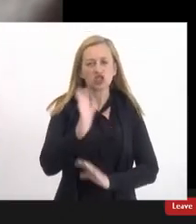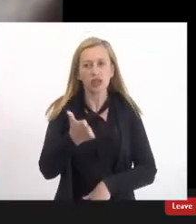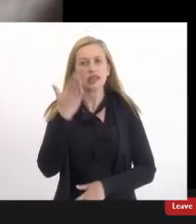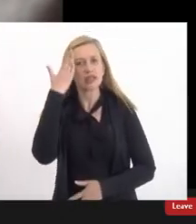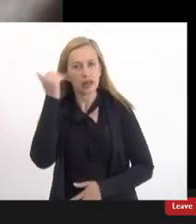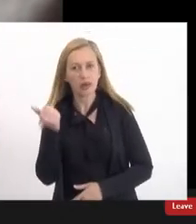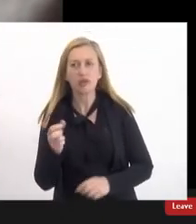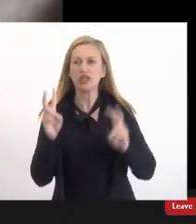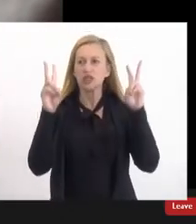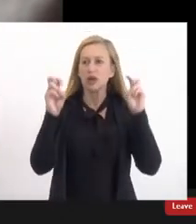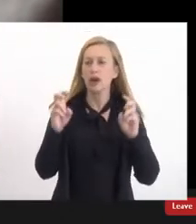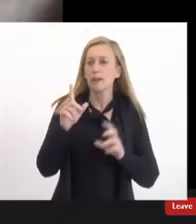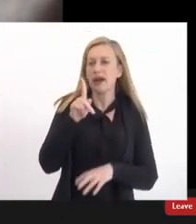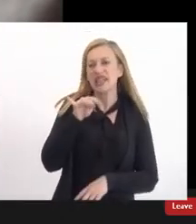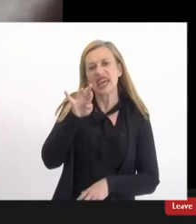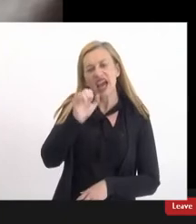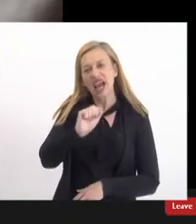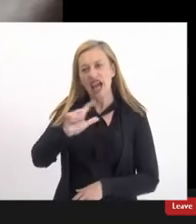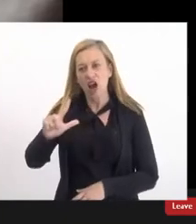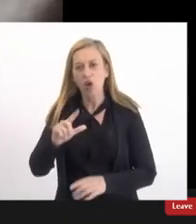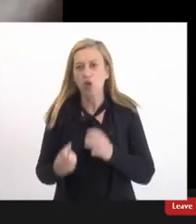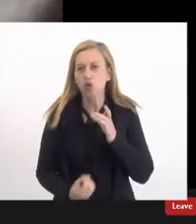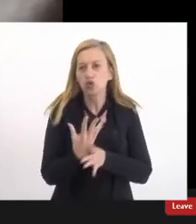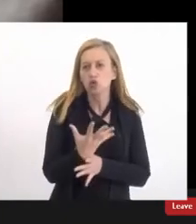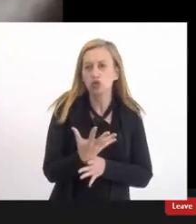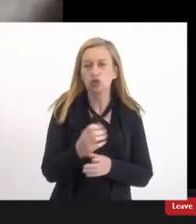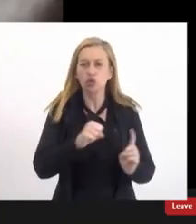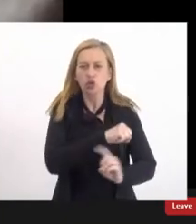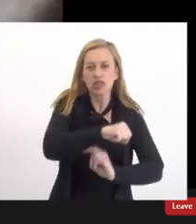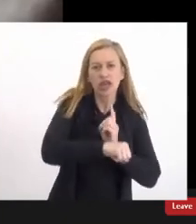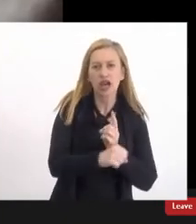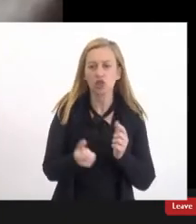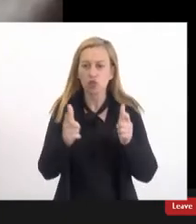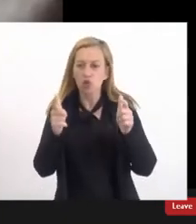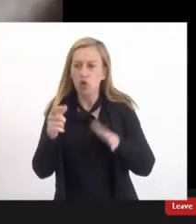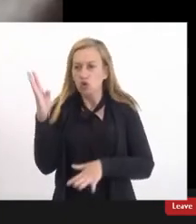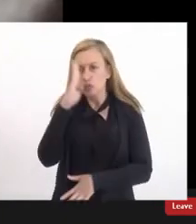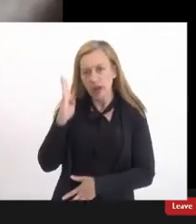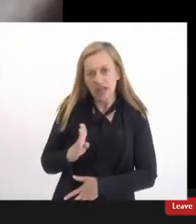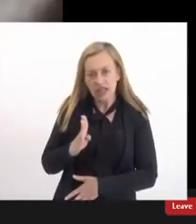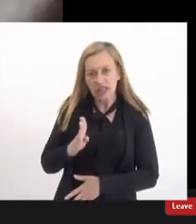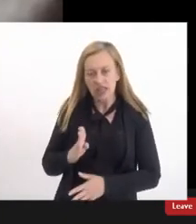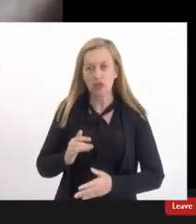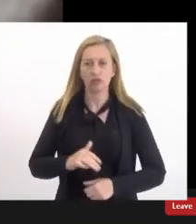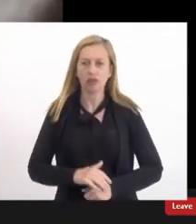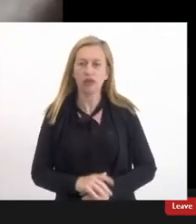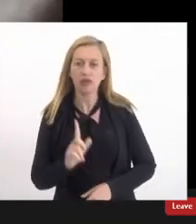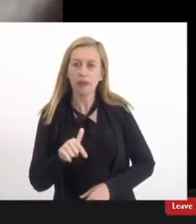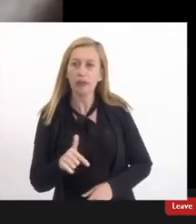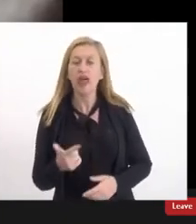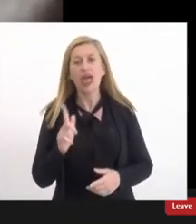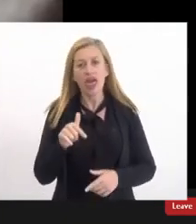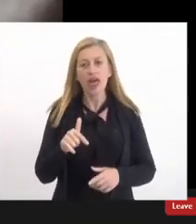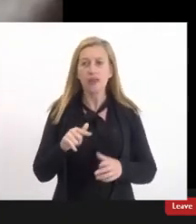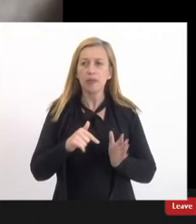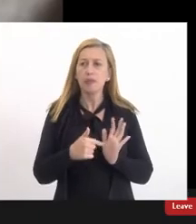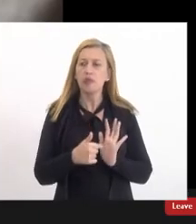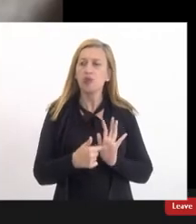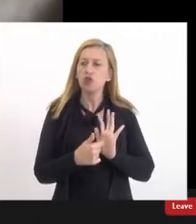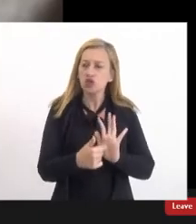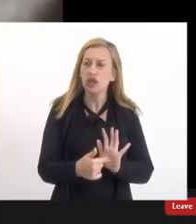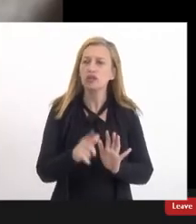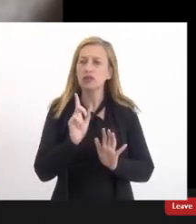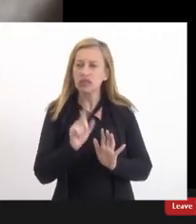questão patriarcal da construção da sociedade onde o Brasil se insere historicamente ele é pautado sim num